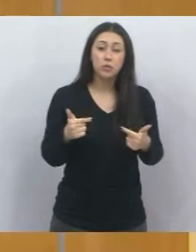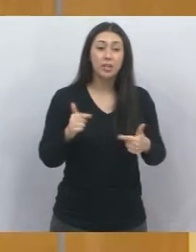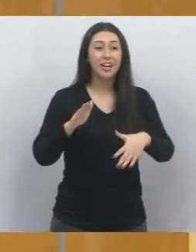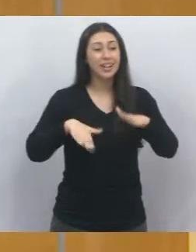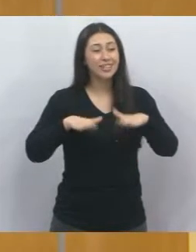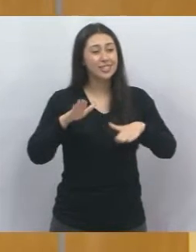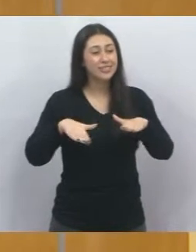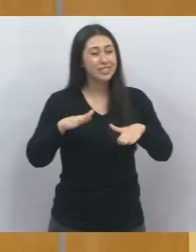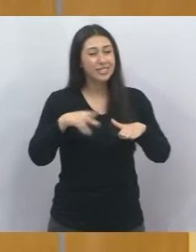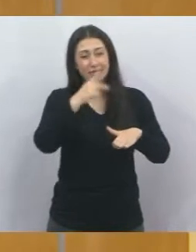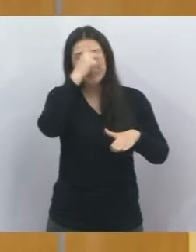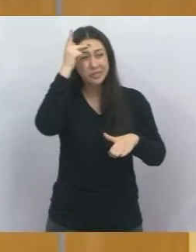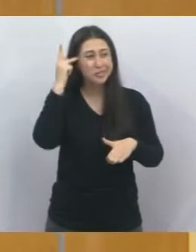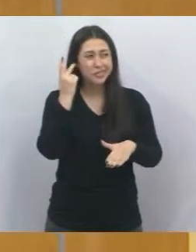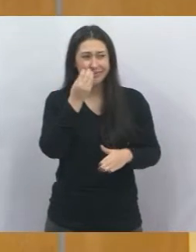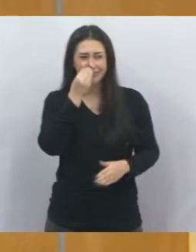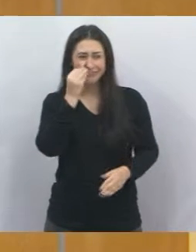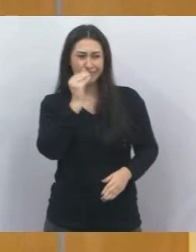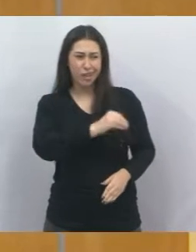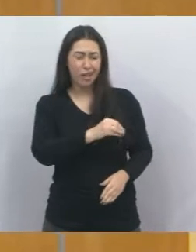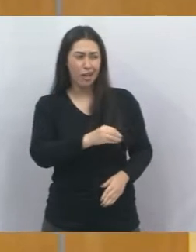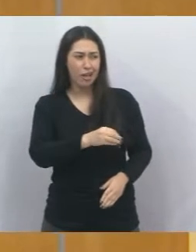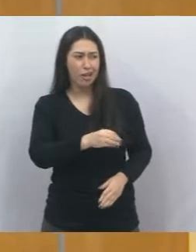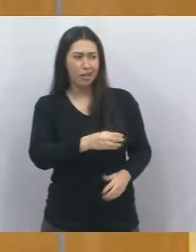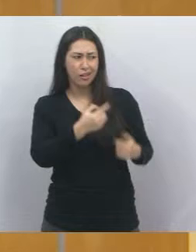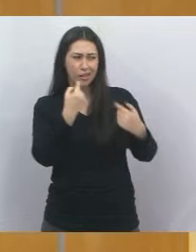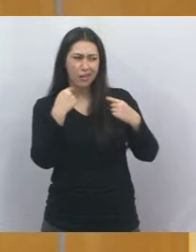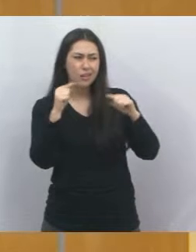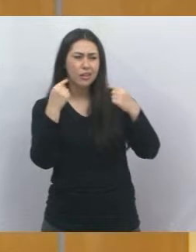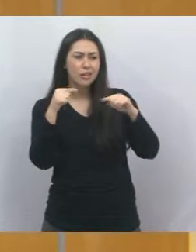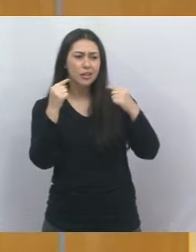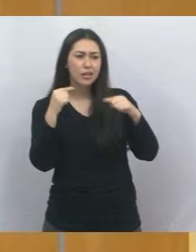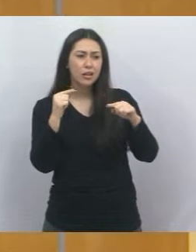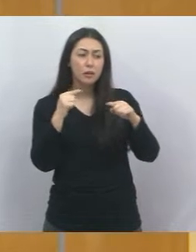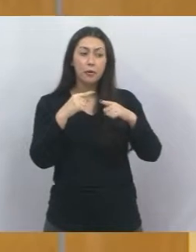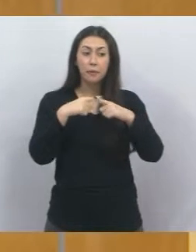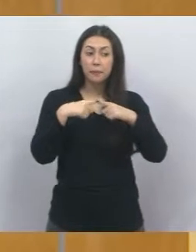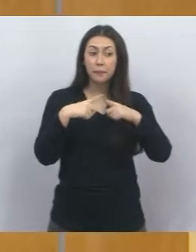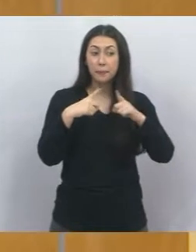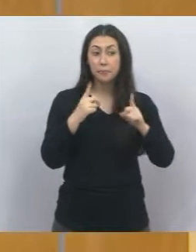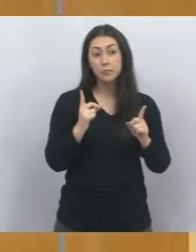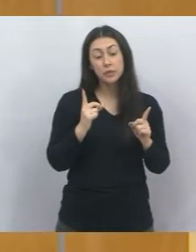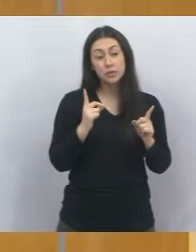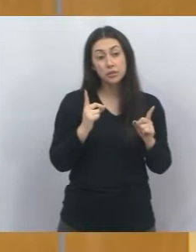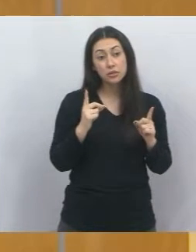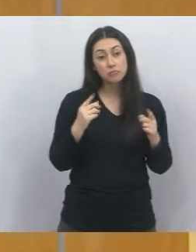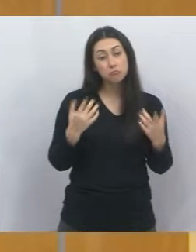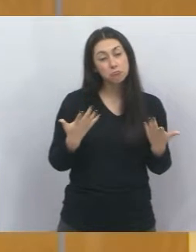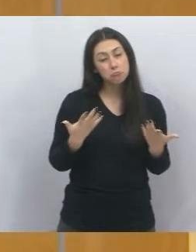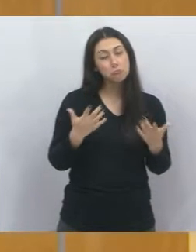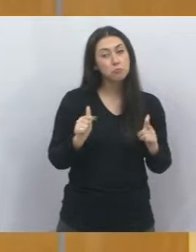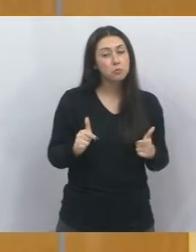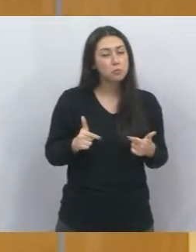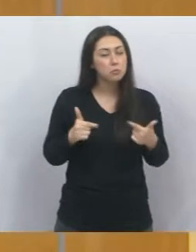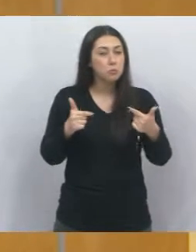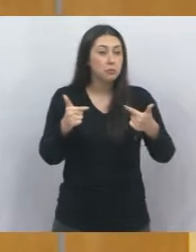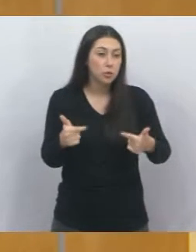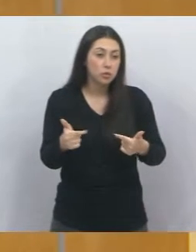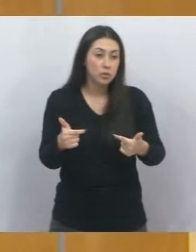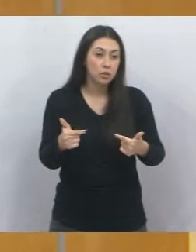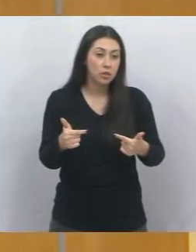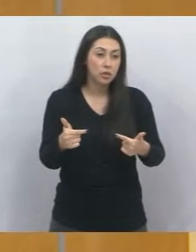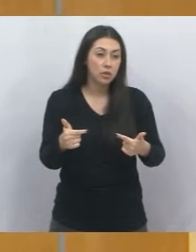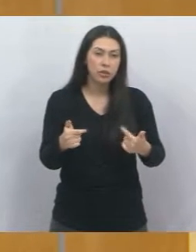muitos negam, criticam, mas assim, é uma causa que não há